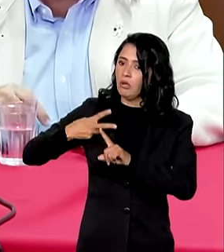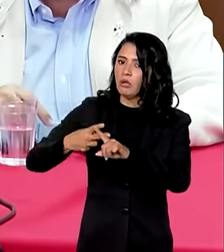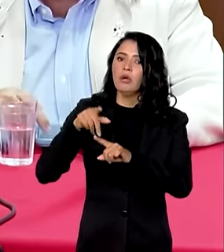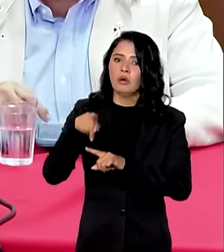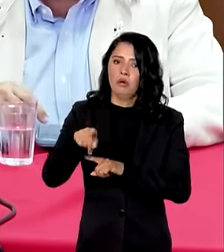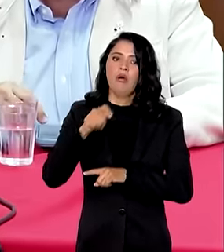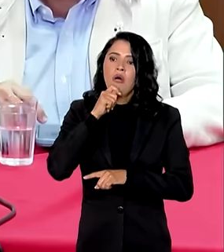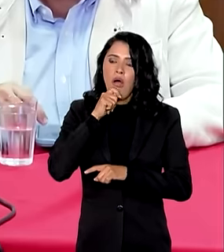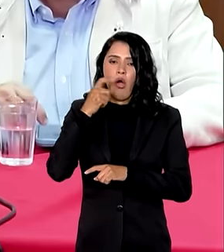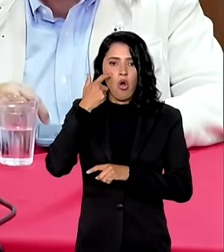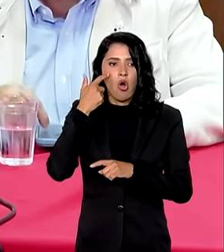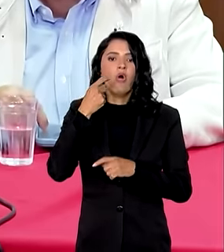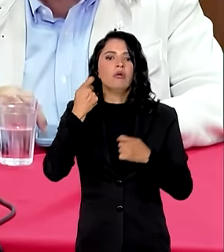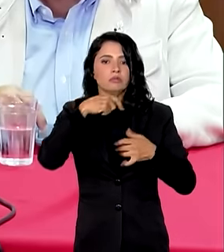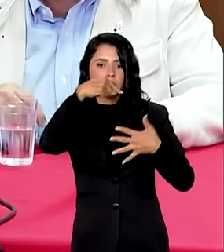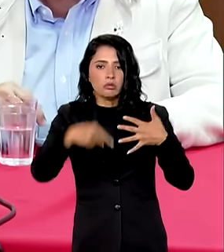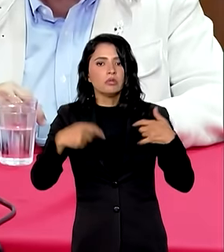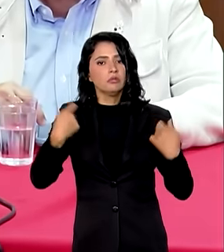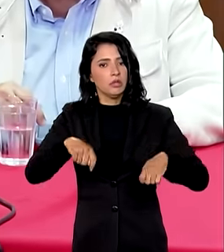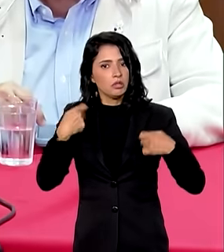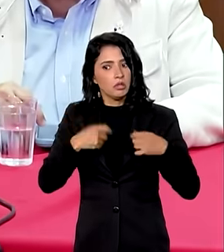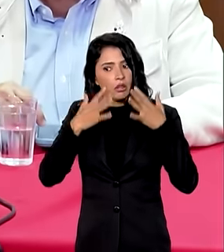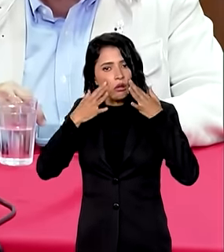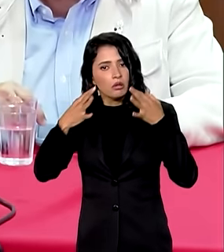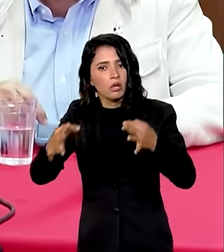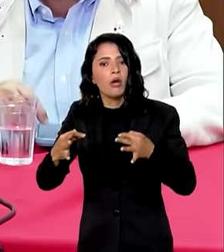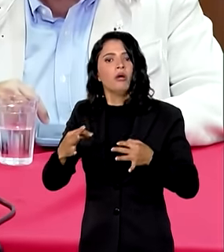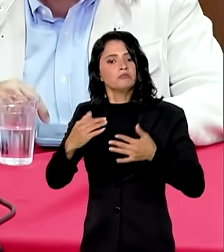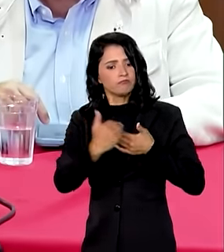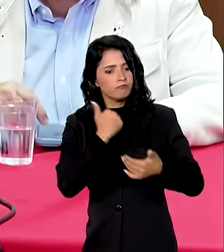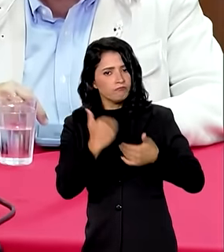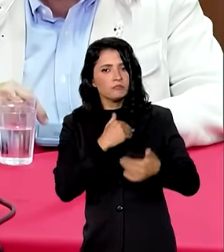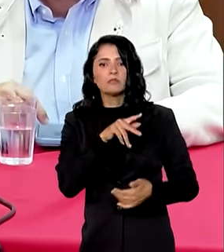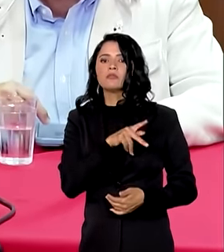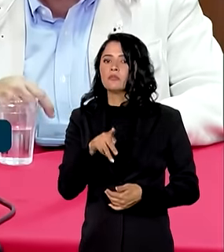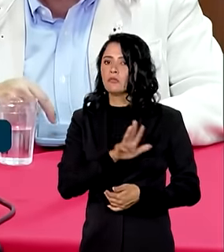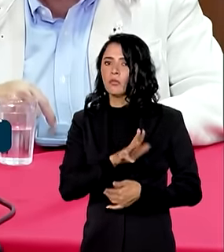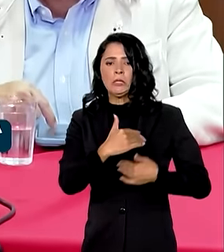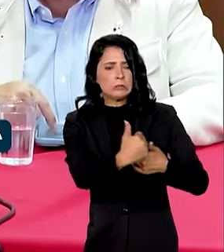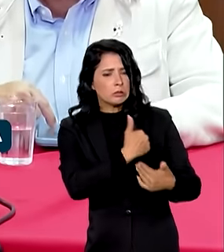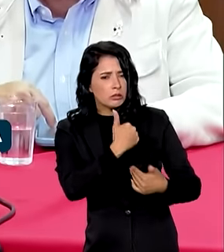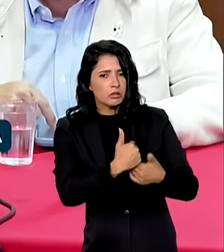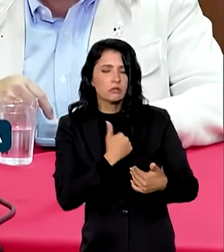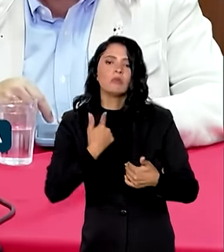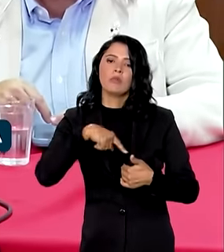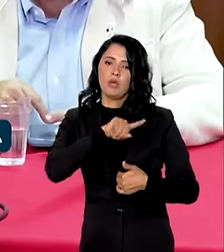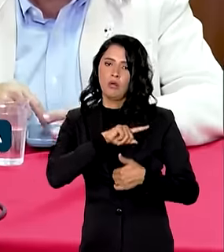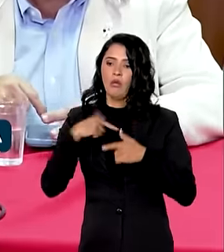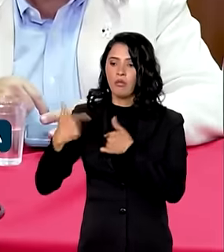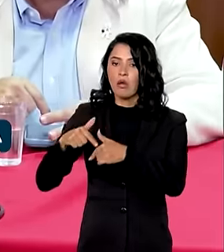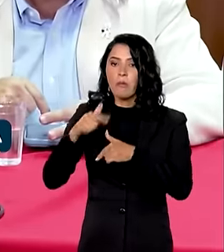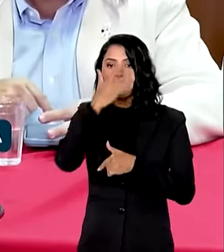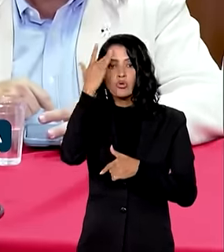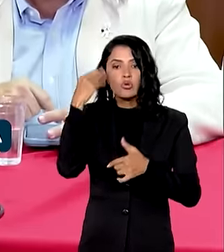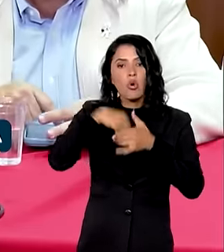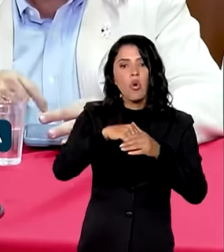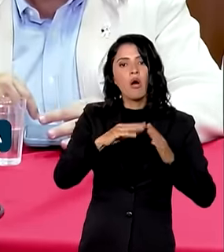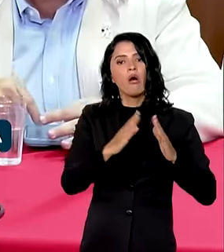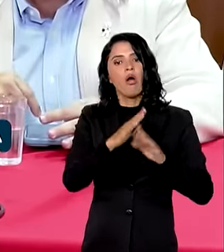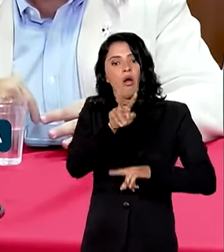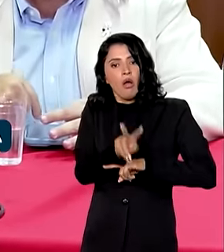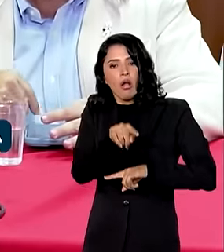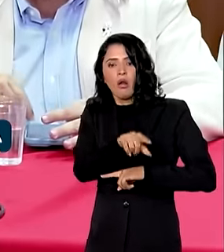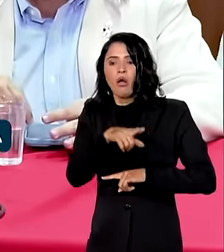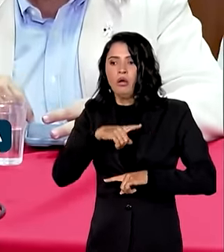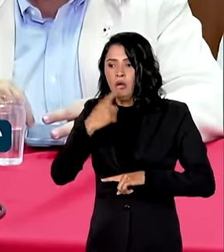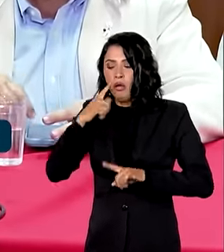ainda que se faz necessário, as ações de cuidar das pessoas nos abrigos, e que são desafiadoras